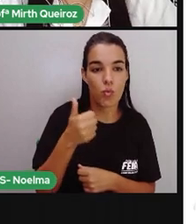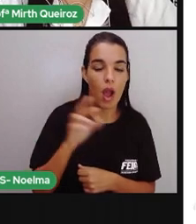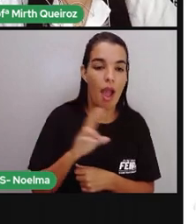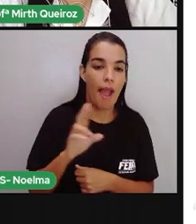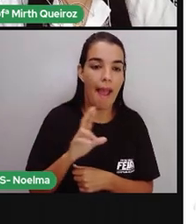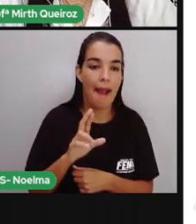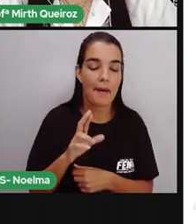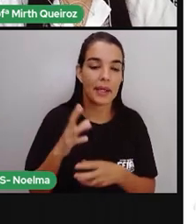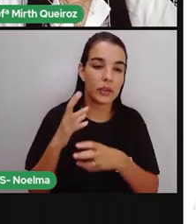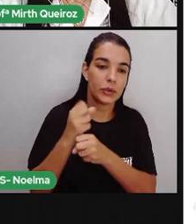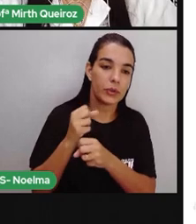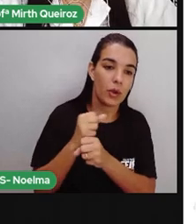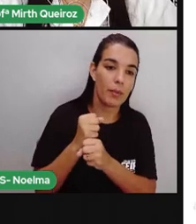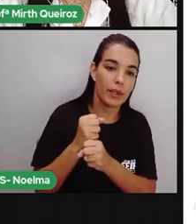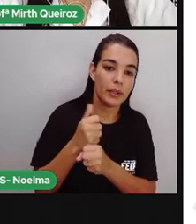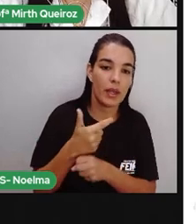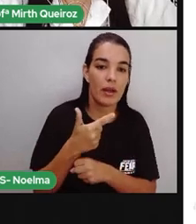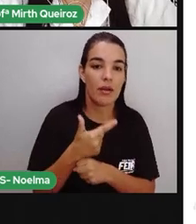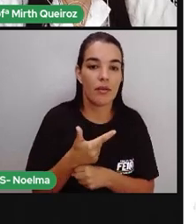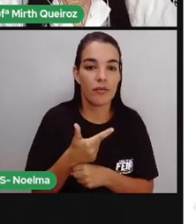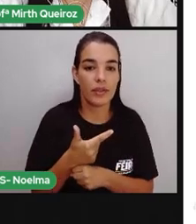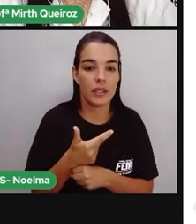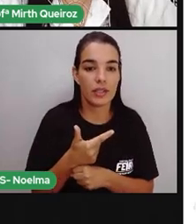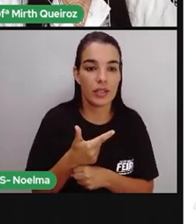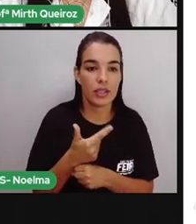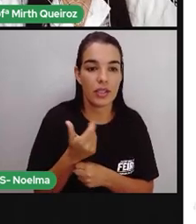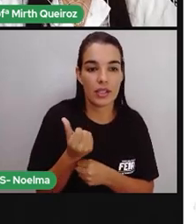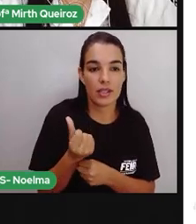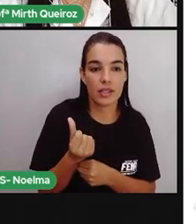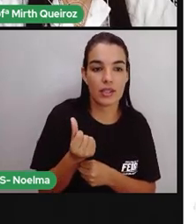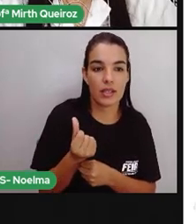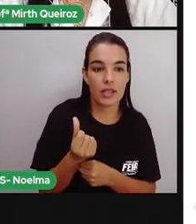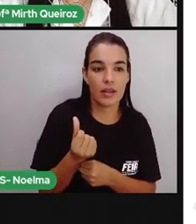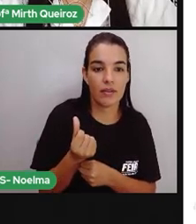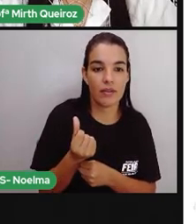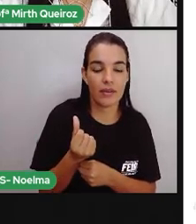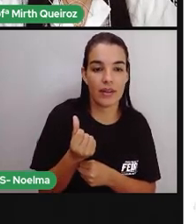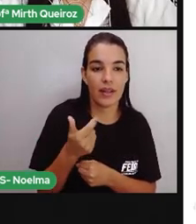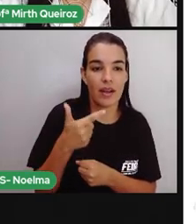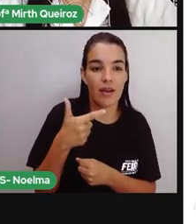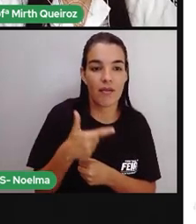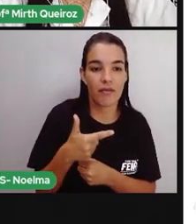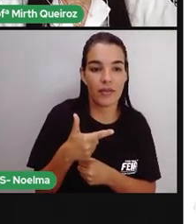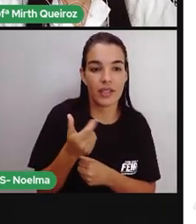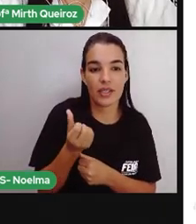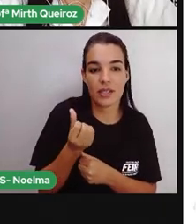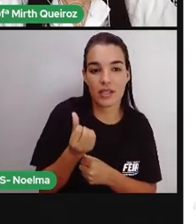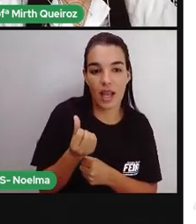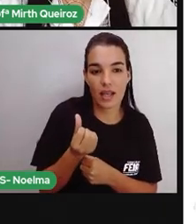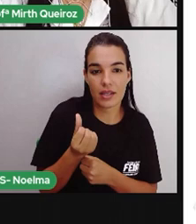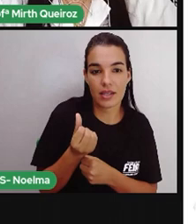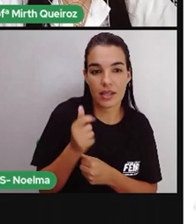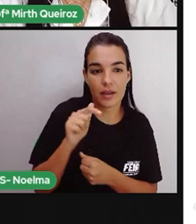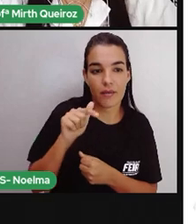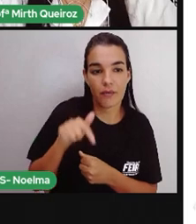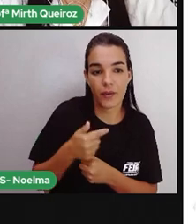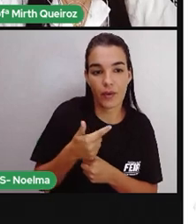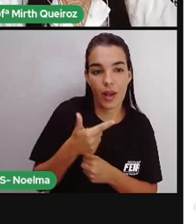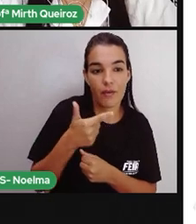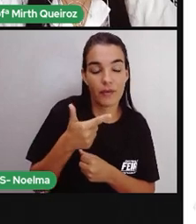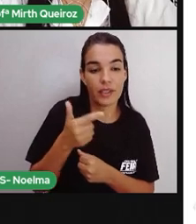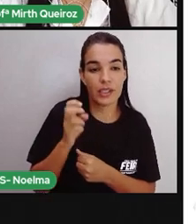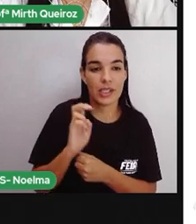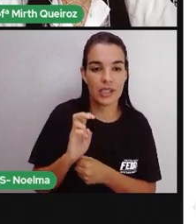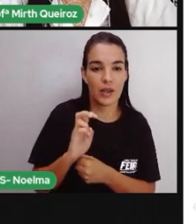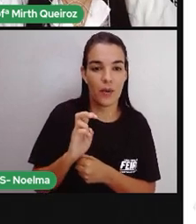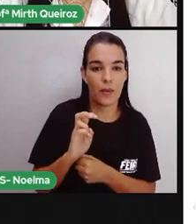Então, 126 e uma moeda de 25. 100 não, desculpe. 26 e uma moeda de